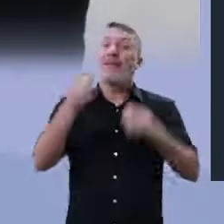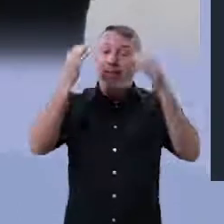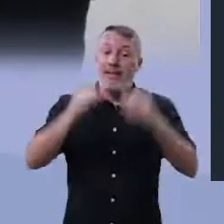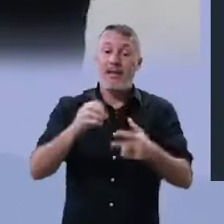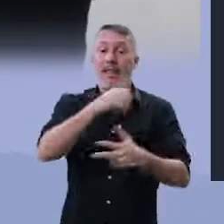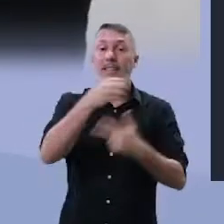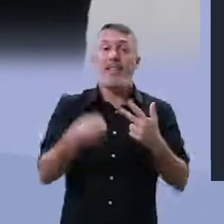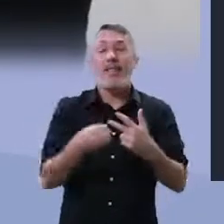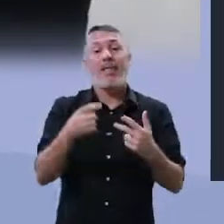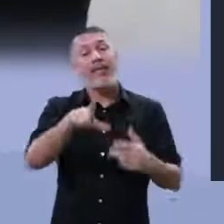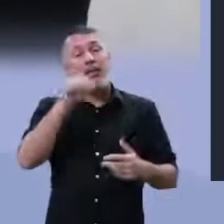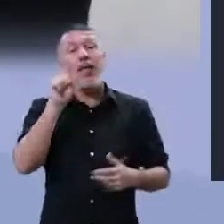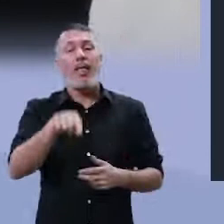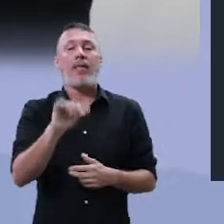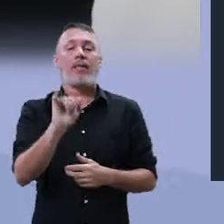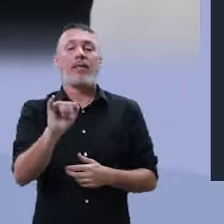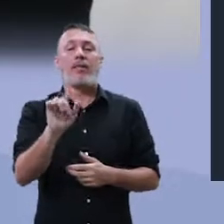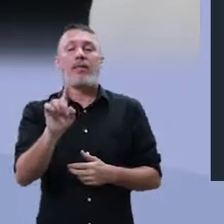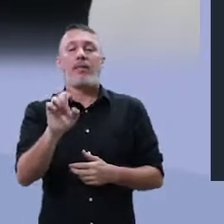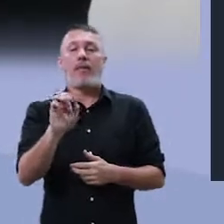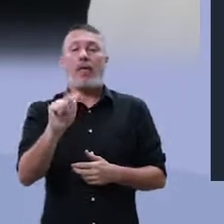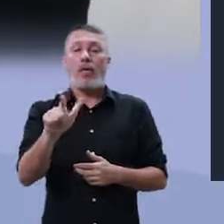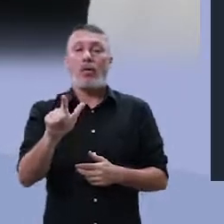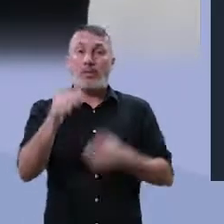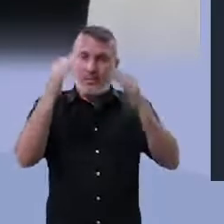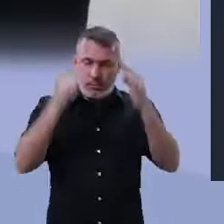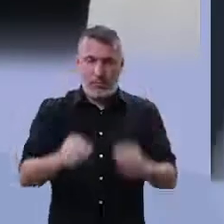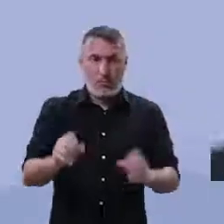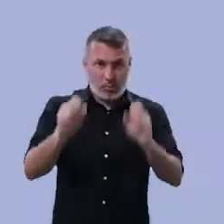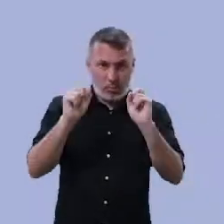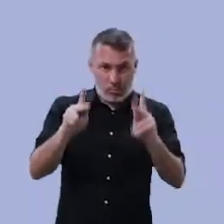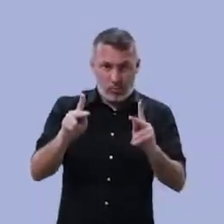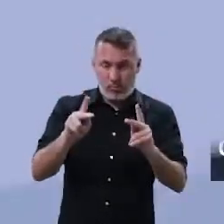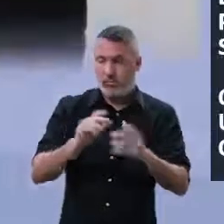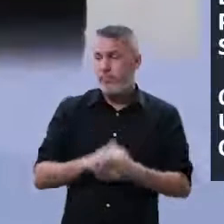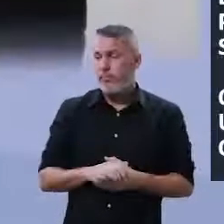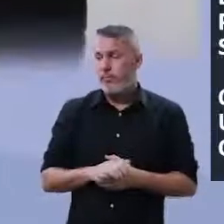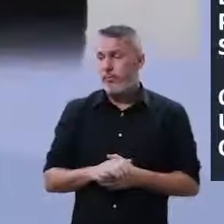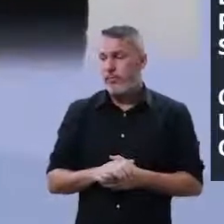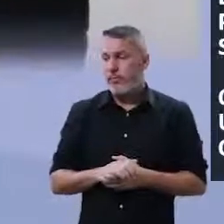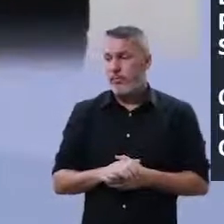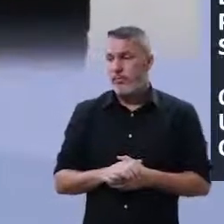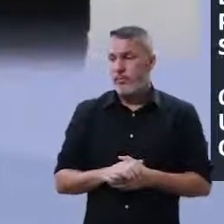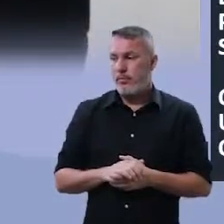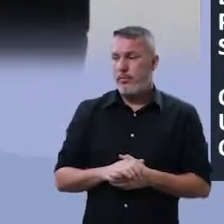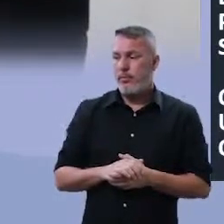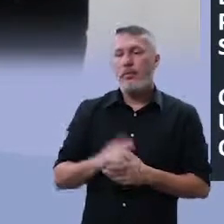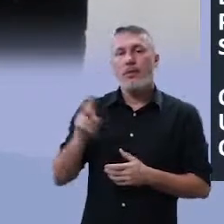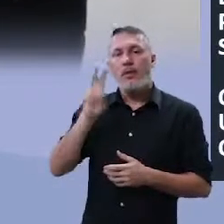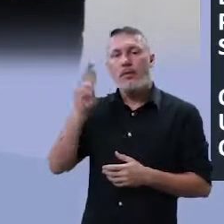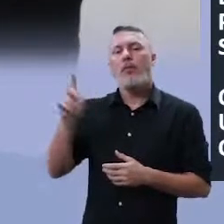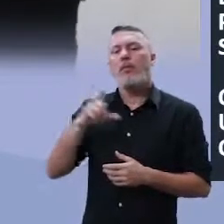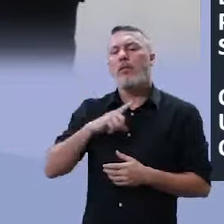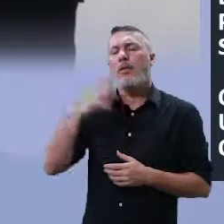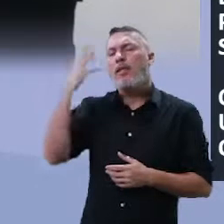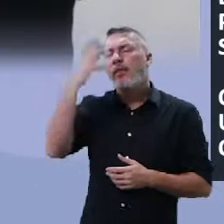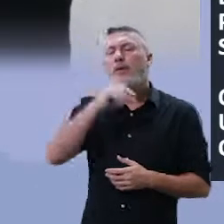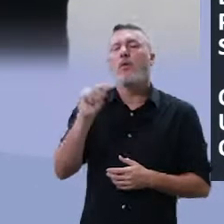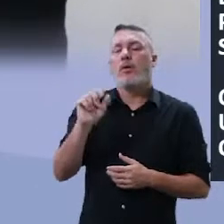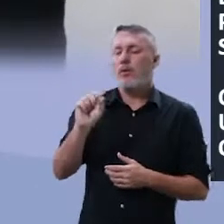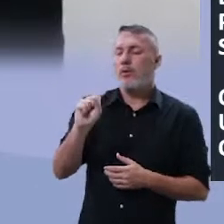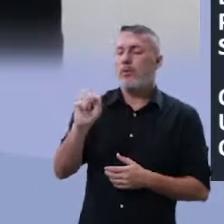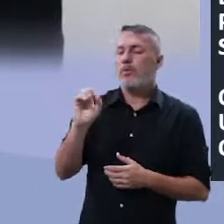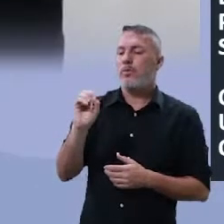resposta para o Enem? A resposta ideal. Perfeito? Você tem aí um lindo soneto.